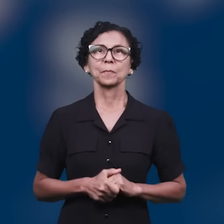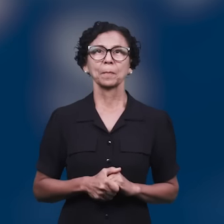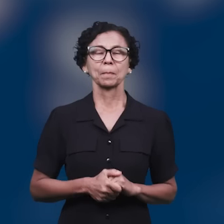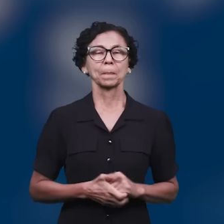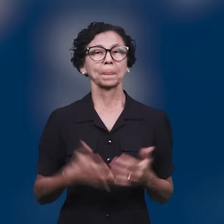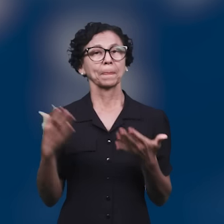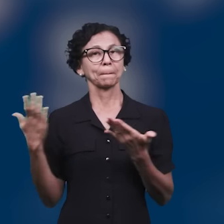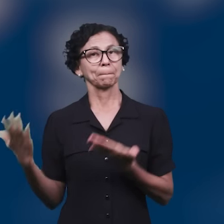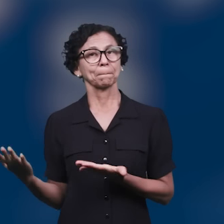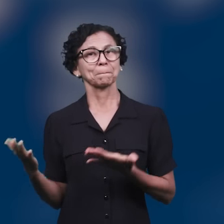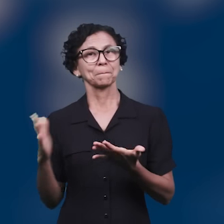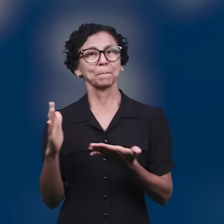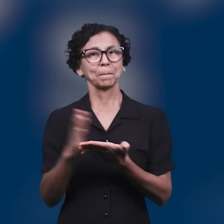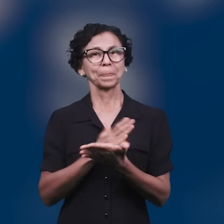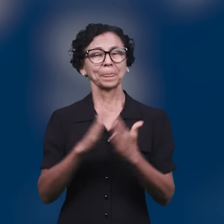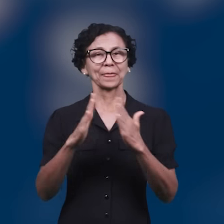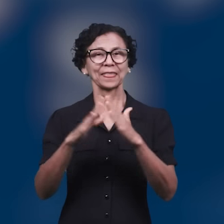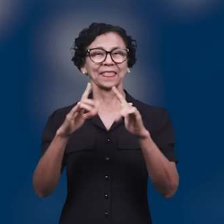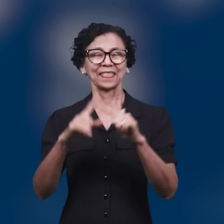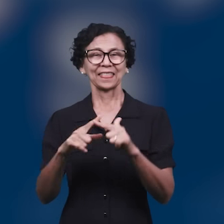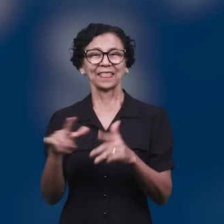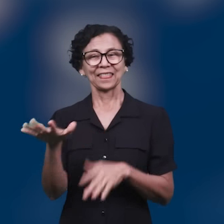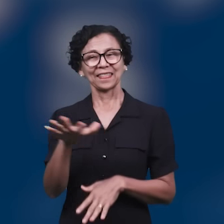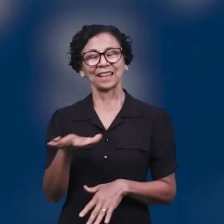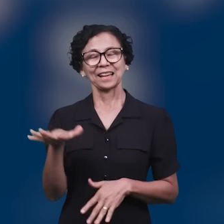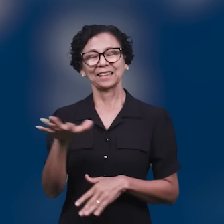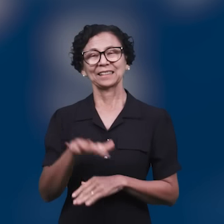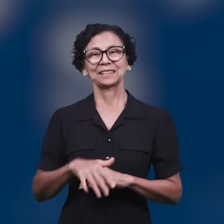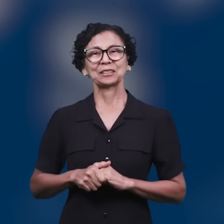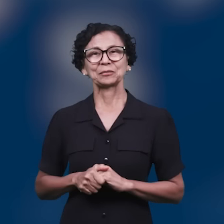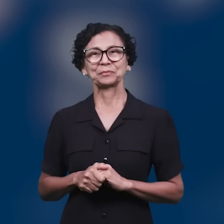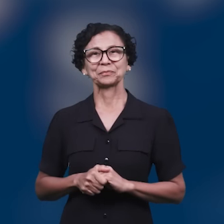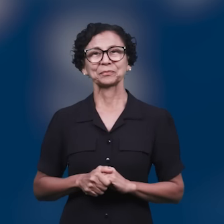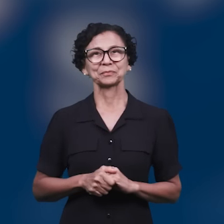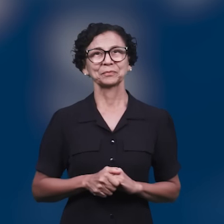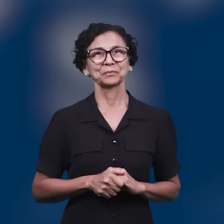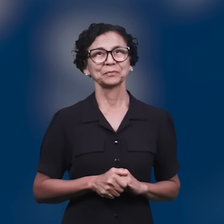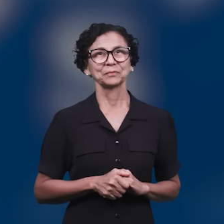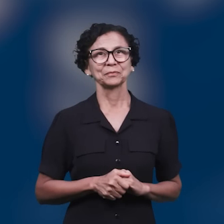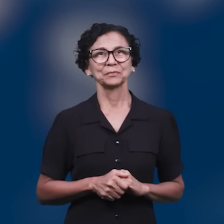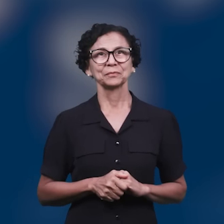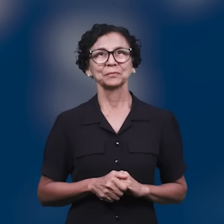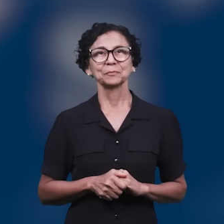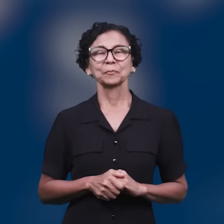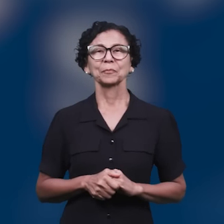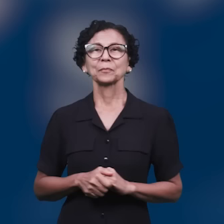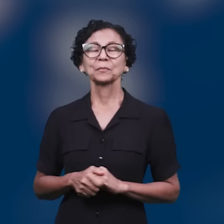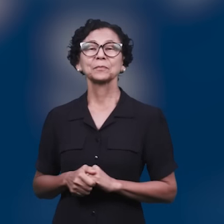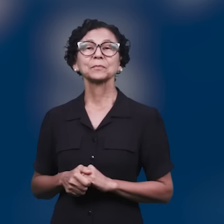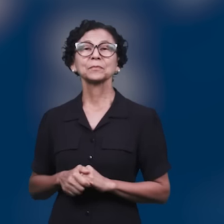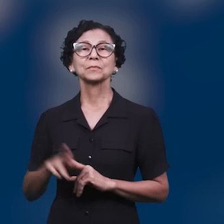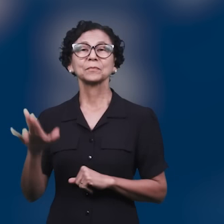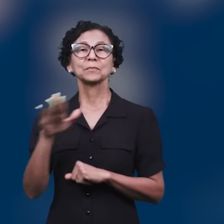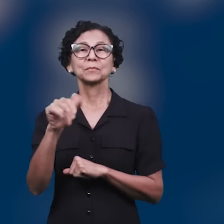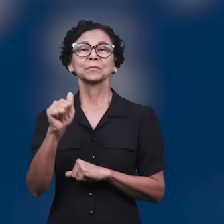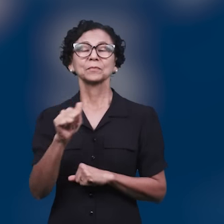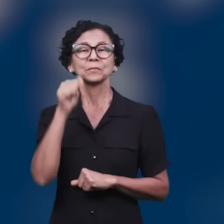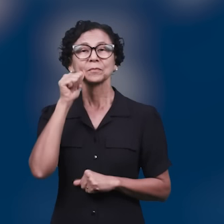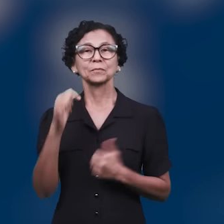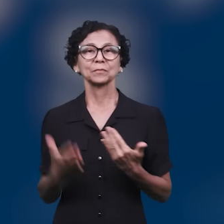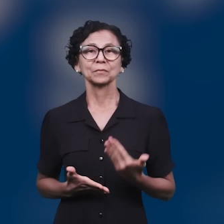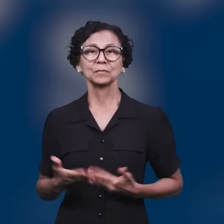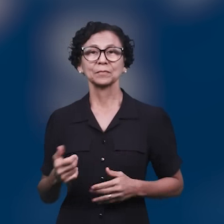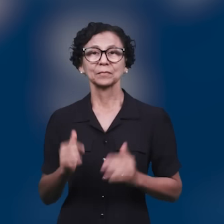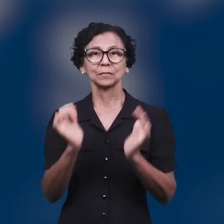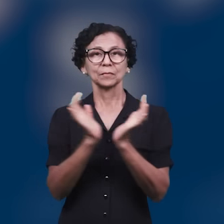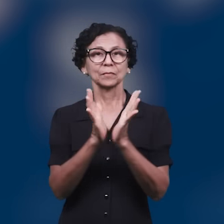Tivemos levantamentos em algumas igrejas de nossa área. Primeiramente, a ICM Roselândia compartilhou conosco o levantamento de uma irmã para o